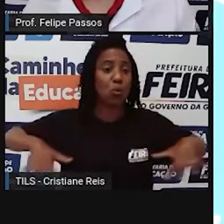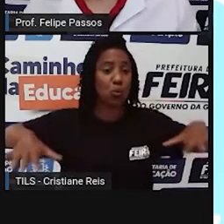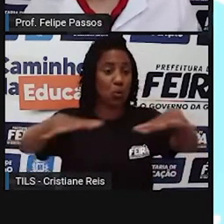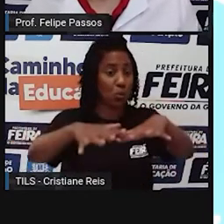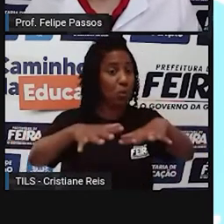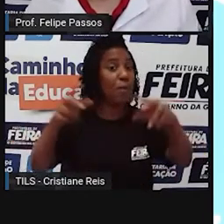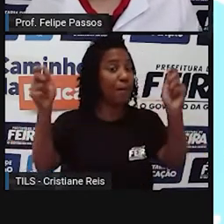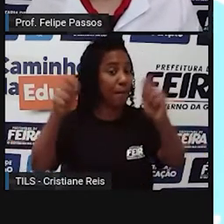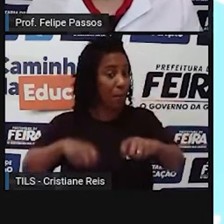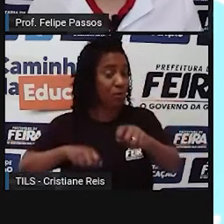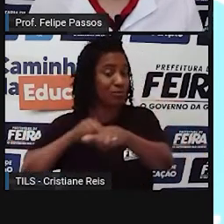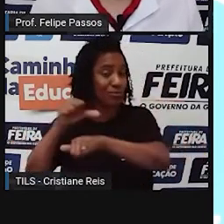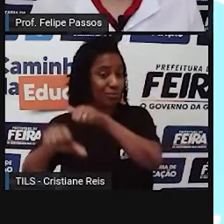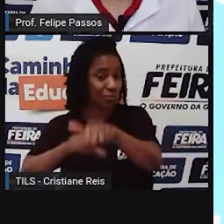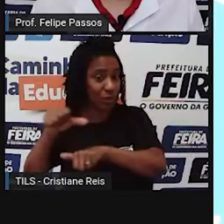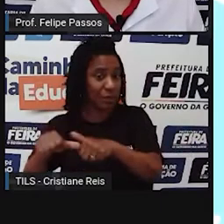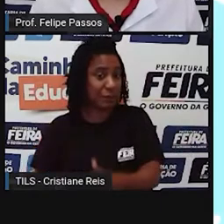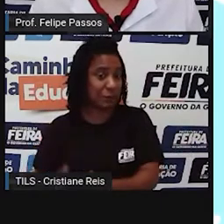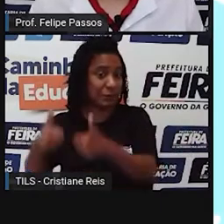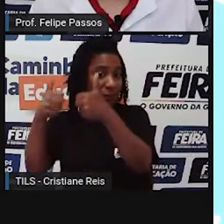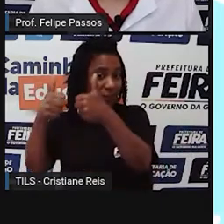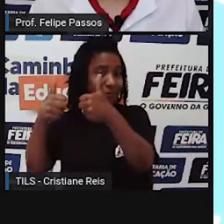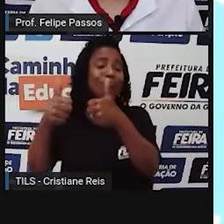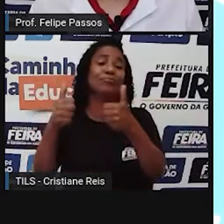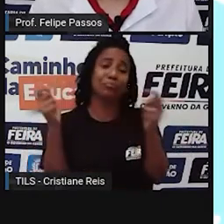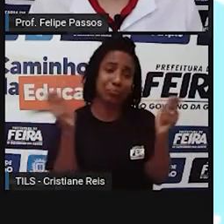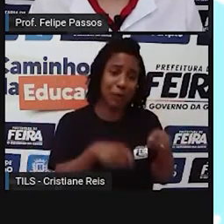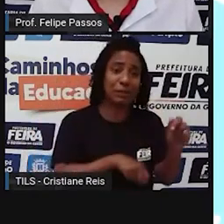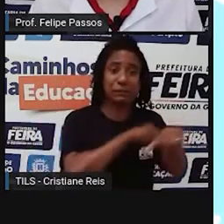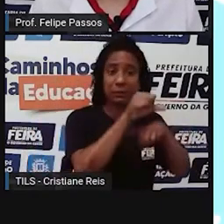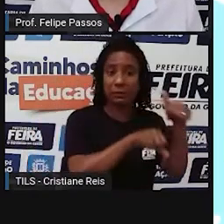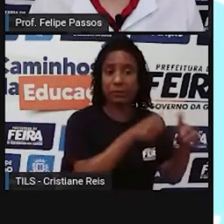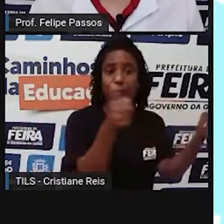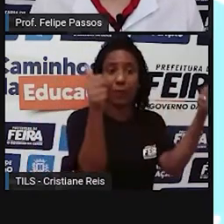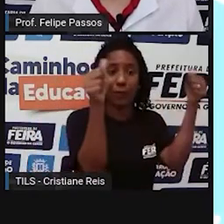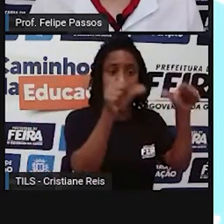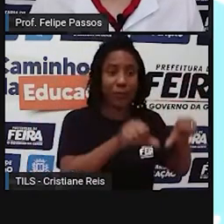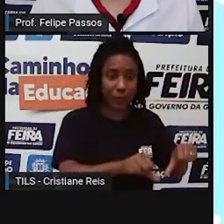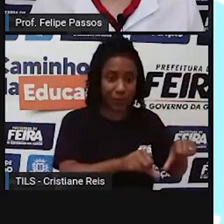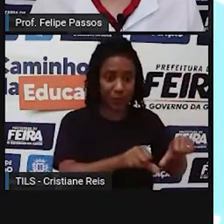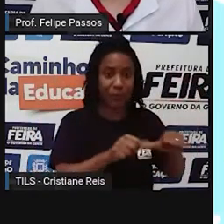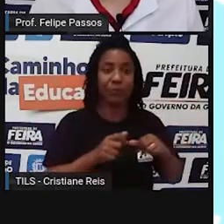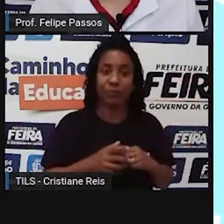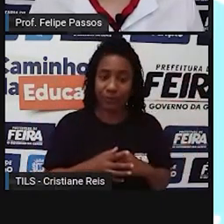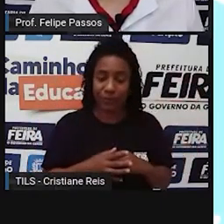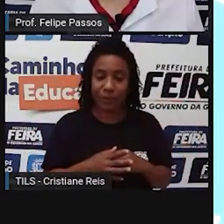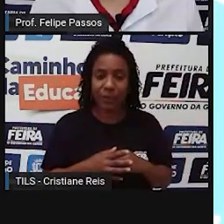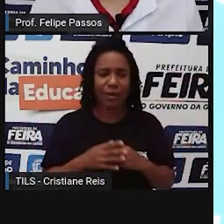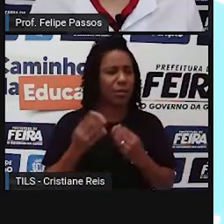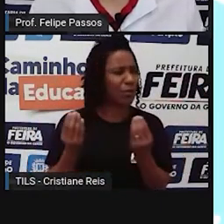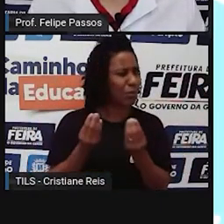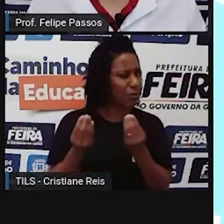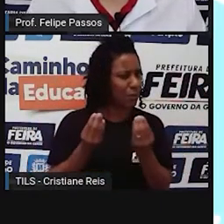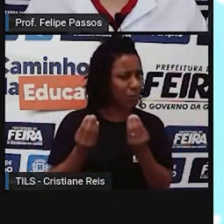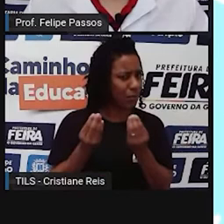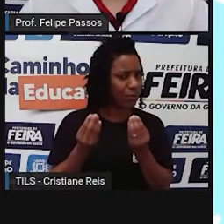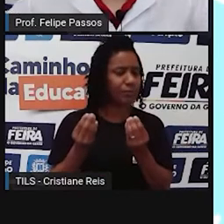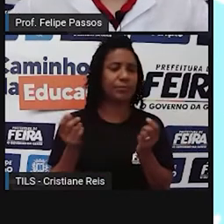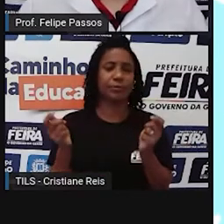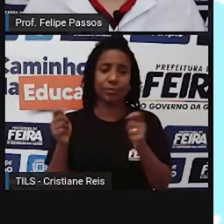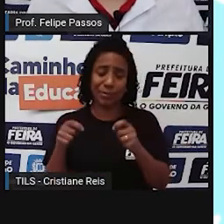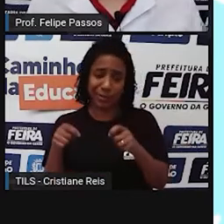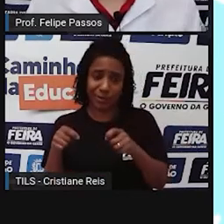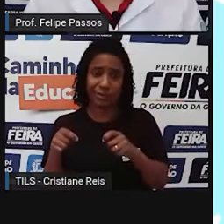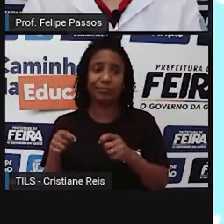são construtivas e mudanças destrutivas. Como assim? Uma mudança construtiva é quando ele pega elementos